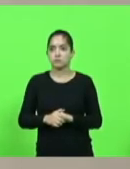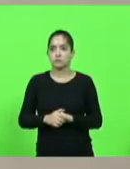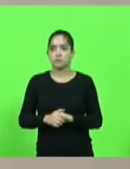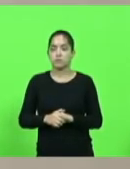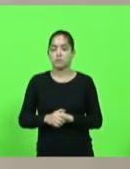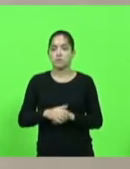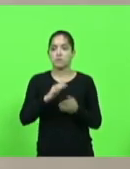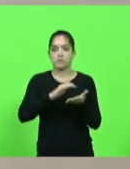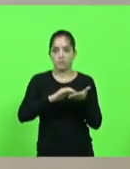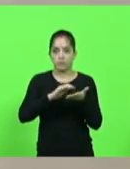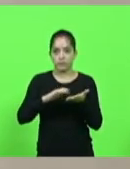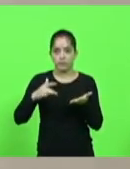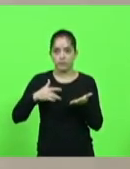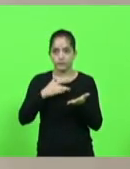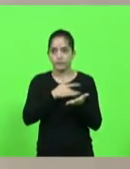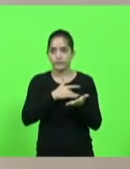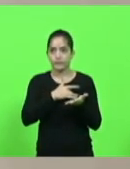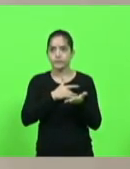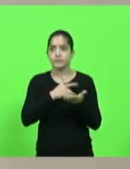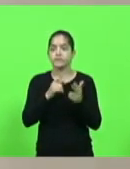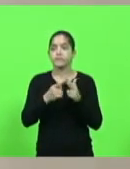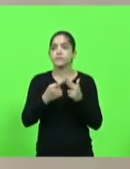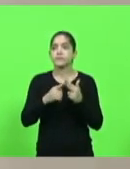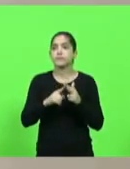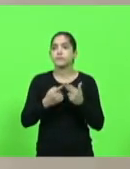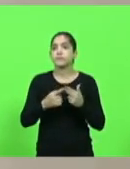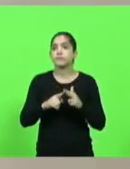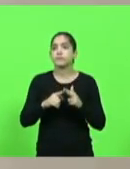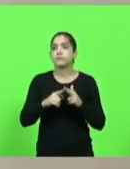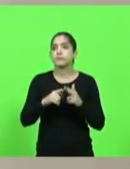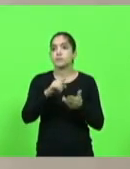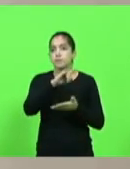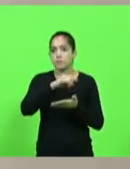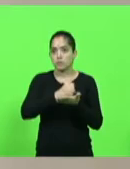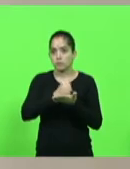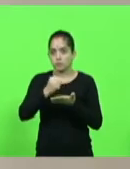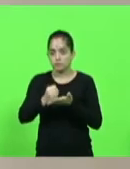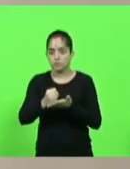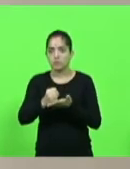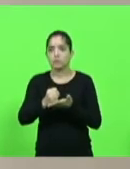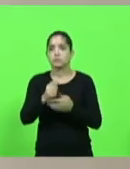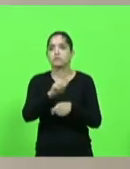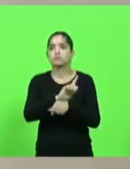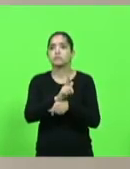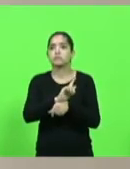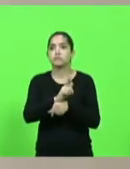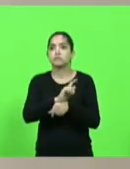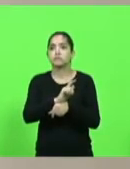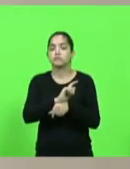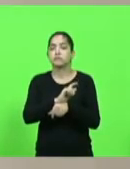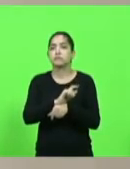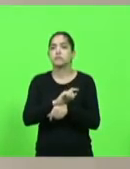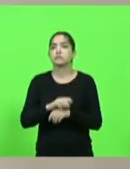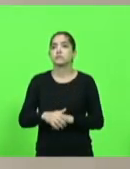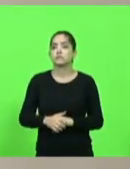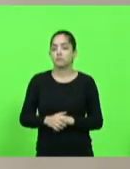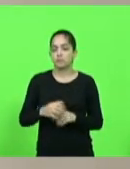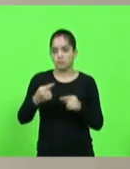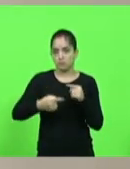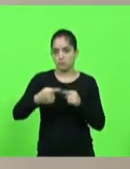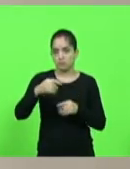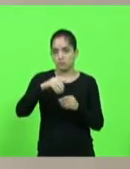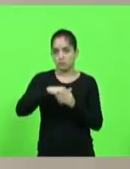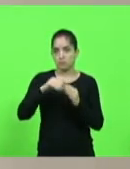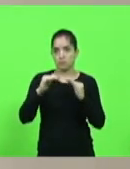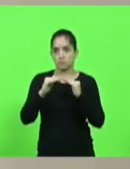Saúde, por promover o reajuste do contrato de gestão com o Emosc, em discussão. Não havendo quem queira discutir em votação,